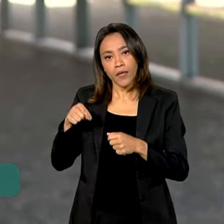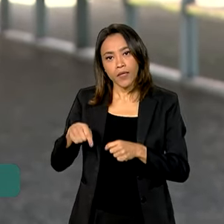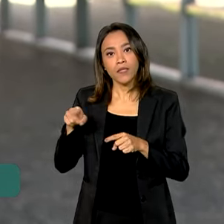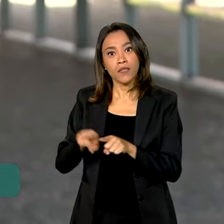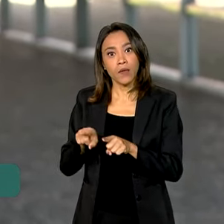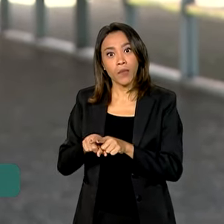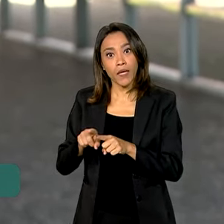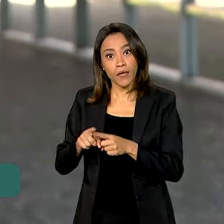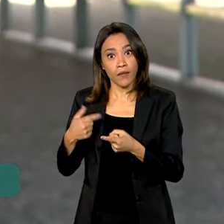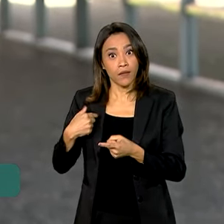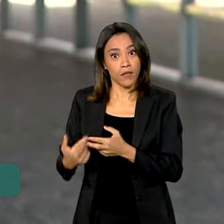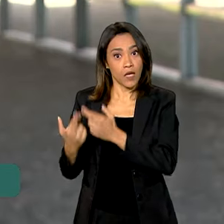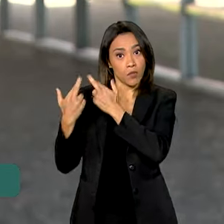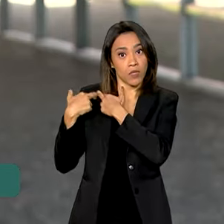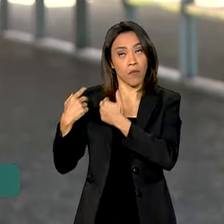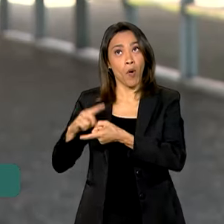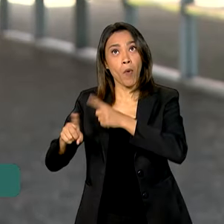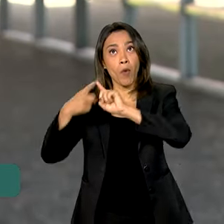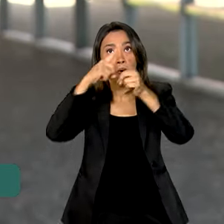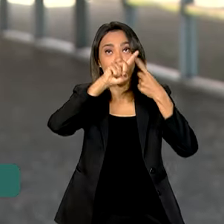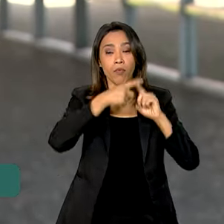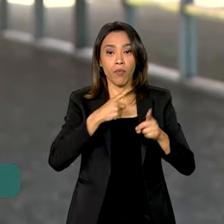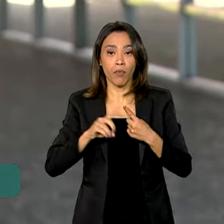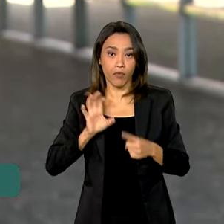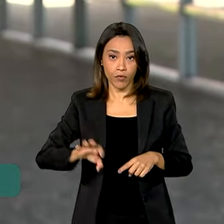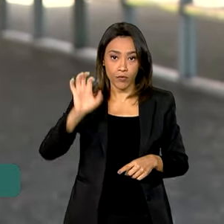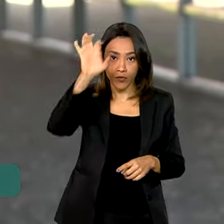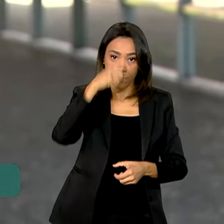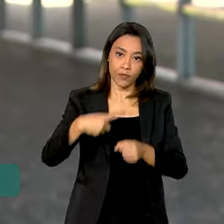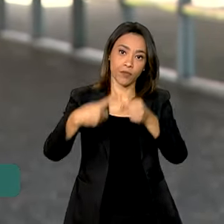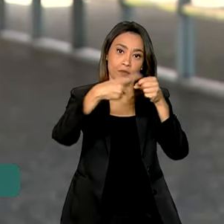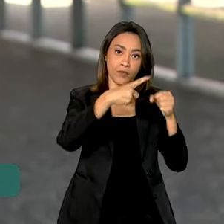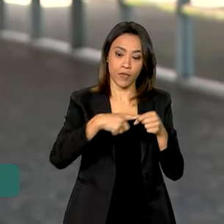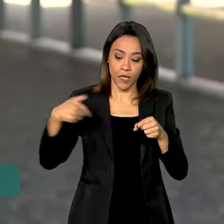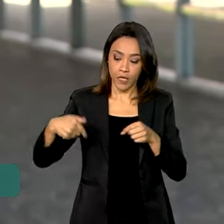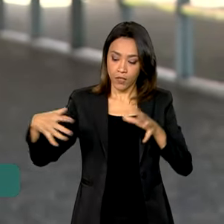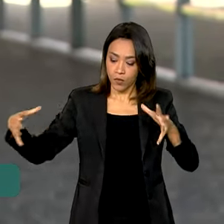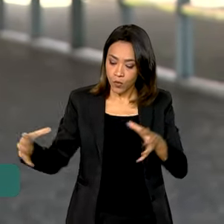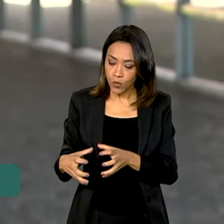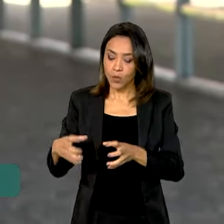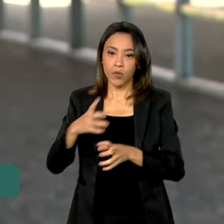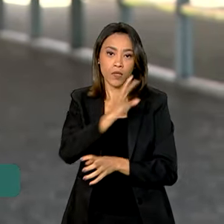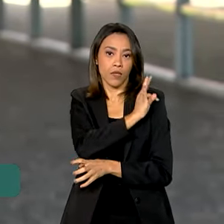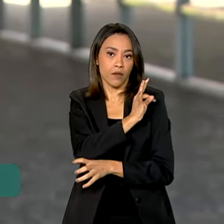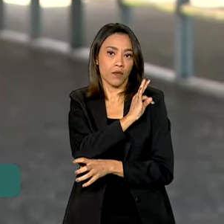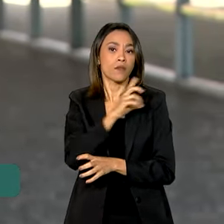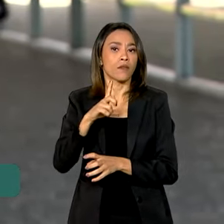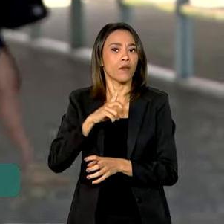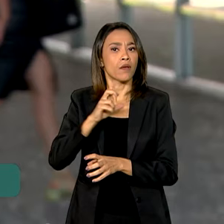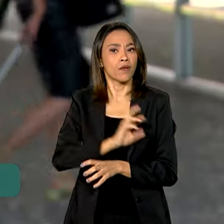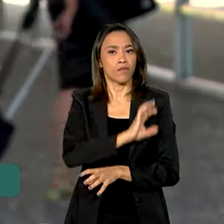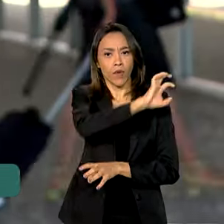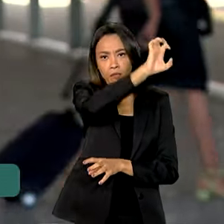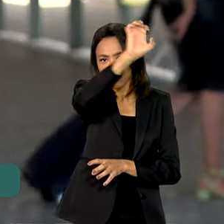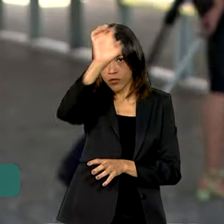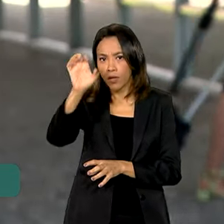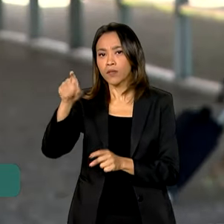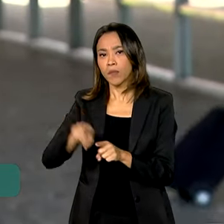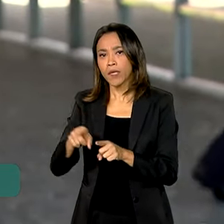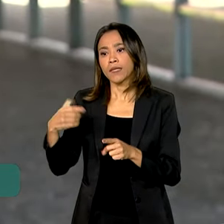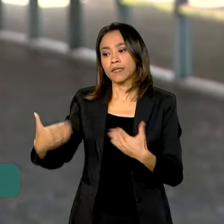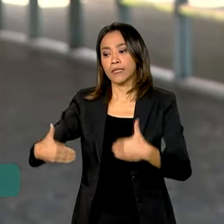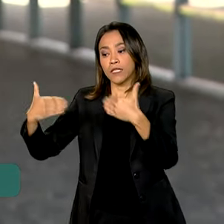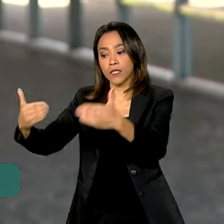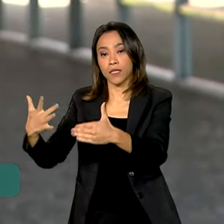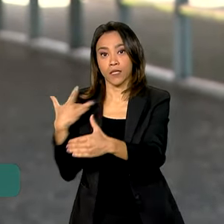com estados e municípios. O comitê que vai elaborar esse plano vai ser composto por vários entes, inclusive integrantes de ministérios,